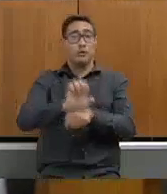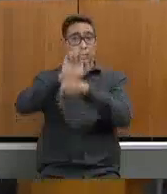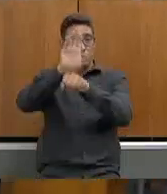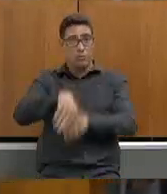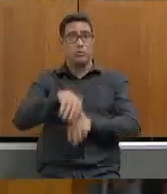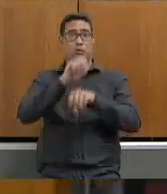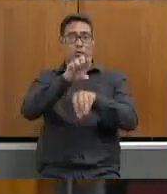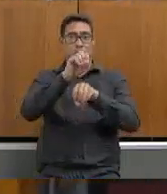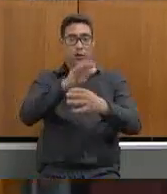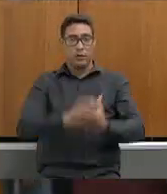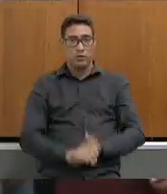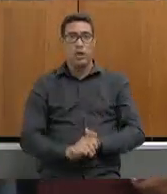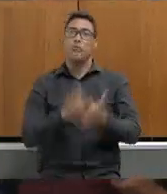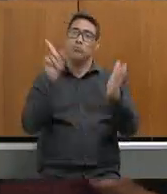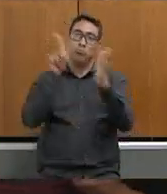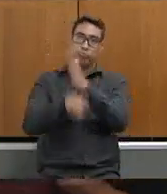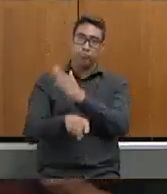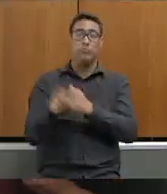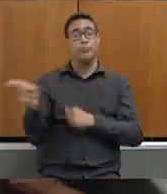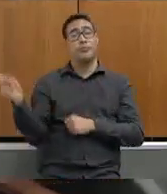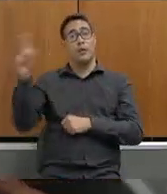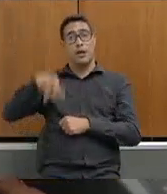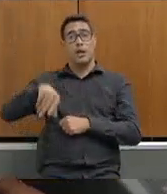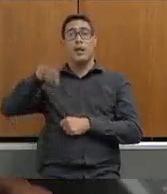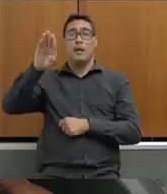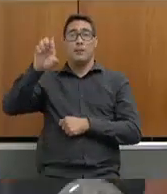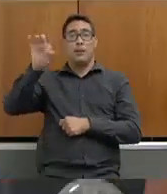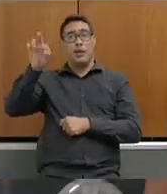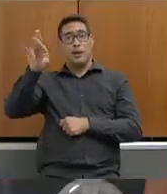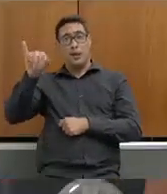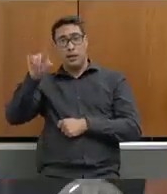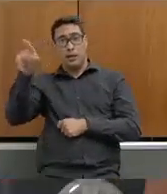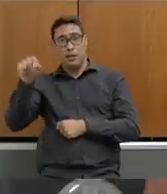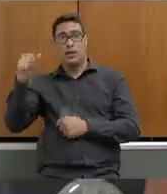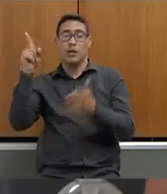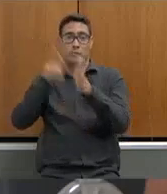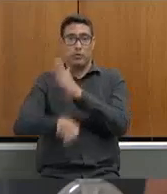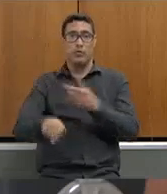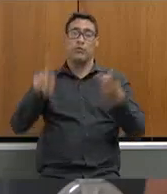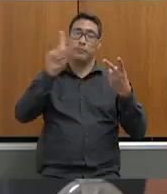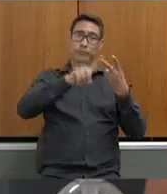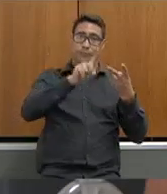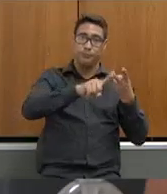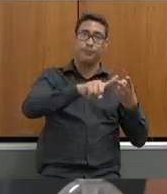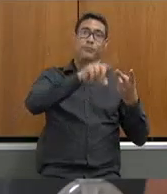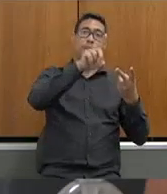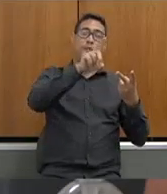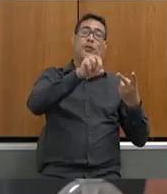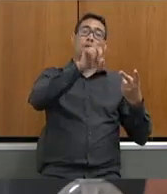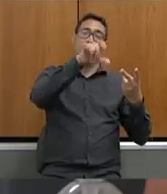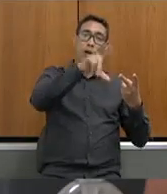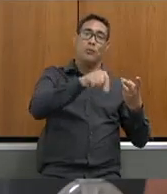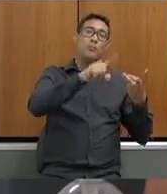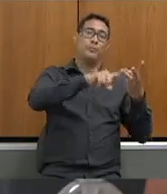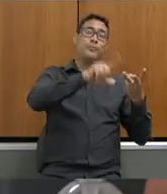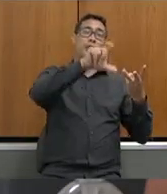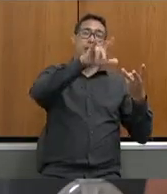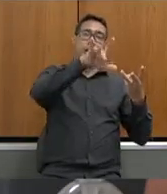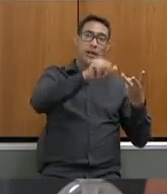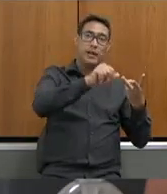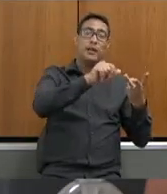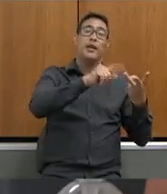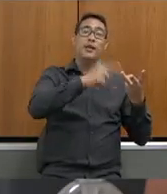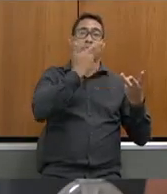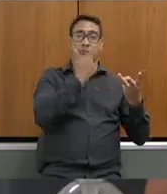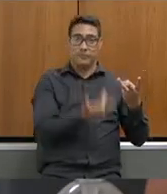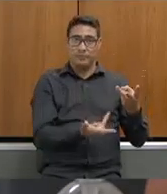perguntaram além de mim deputada Beatriz Serqueira deputada Celis LaViola deputado Dalmo Ribeiro deputada Leninha acabou de